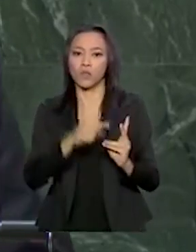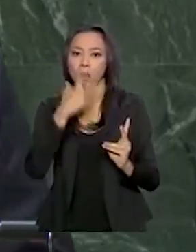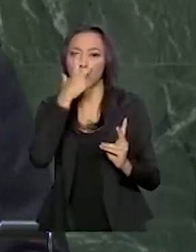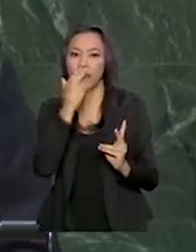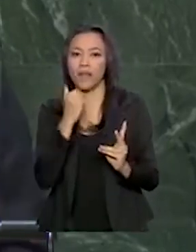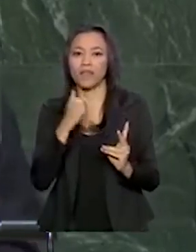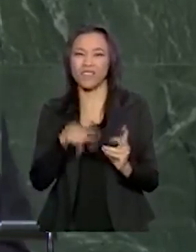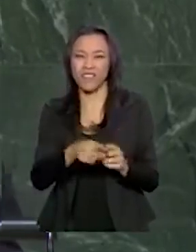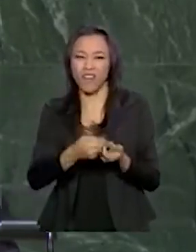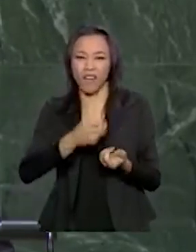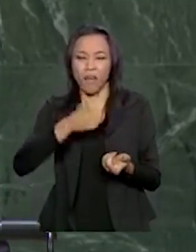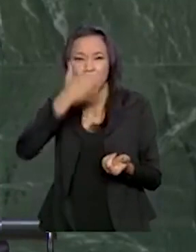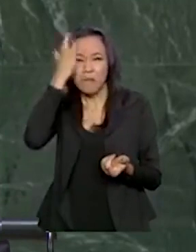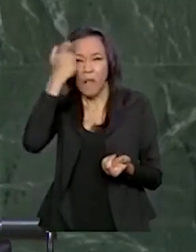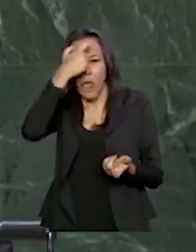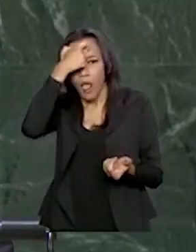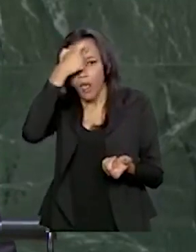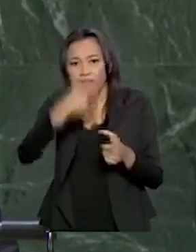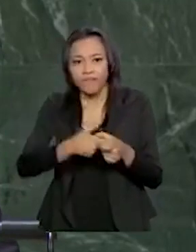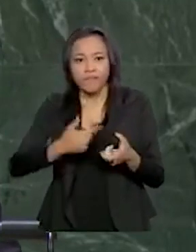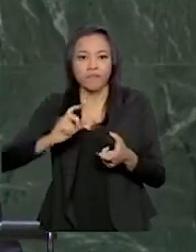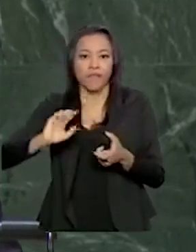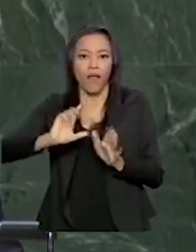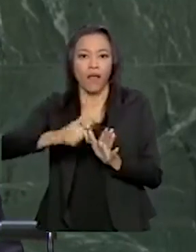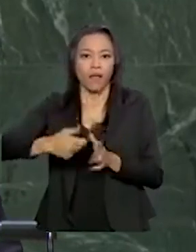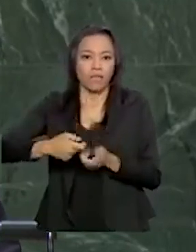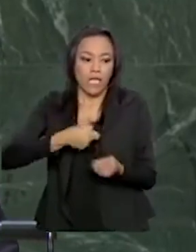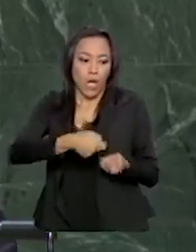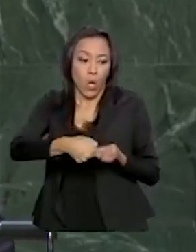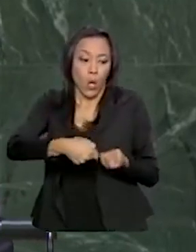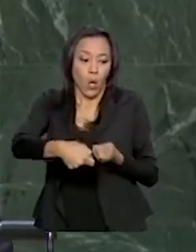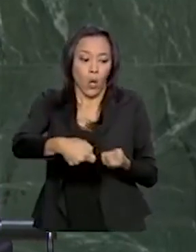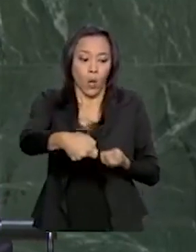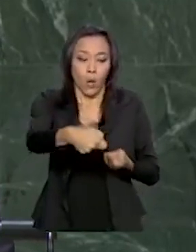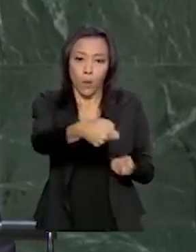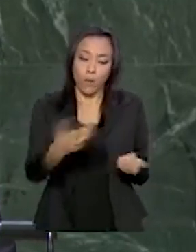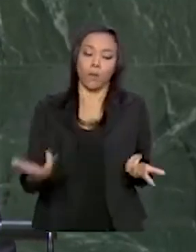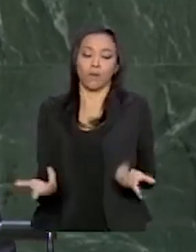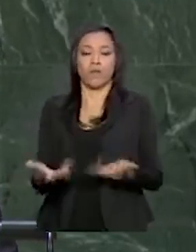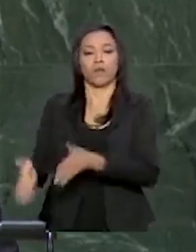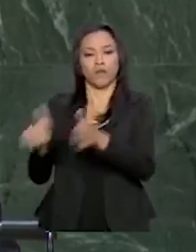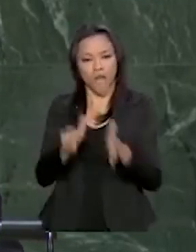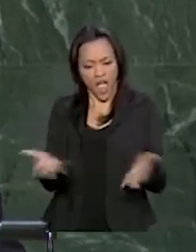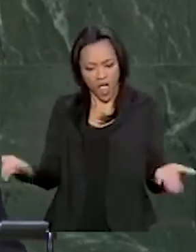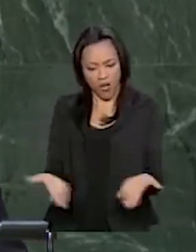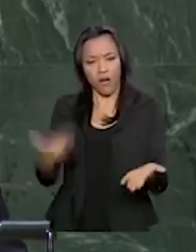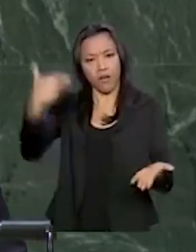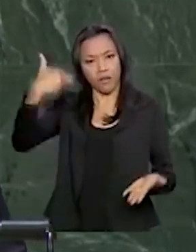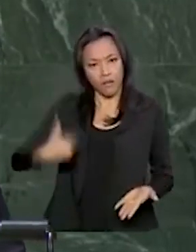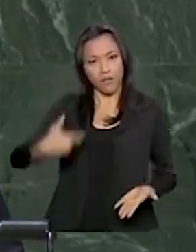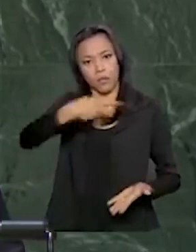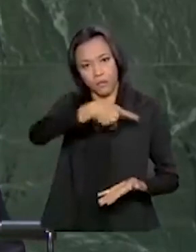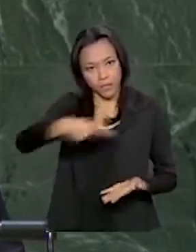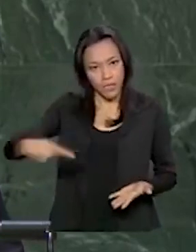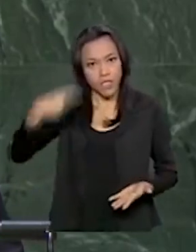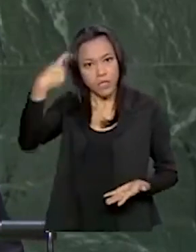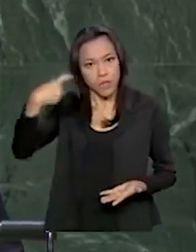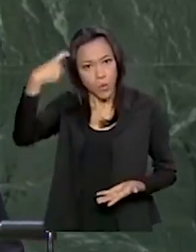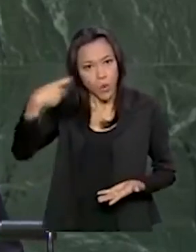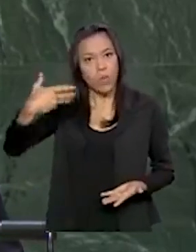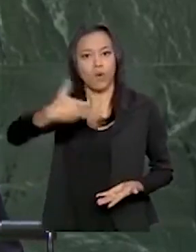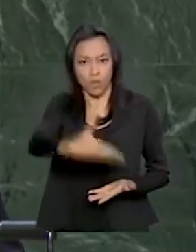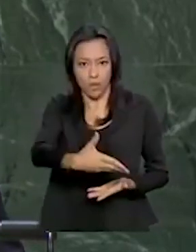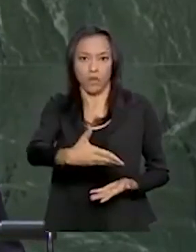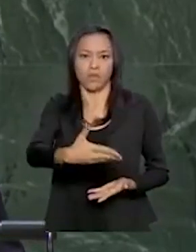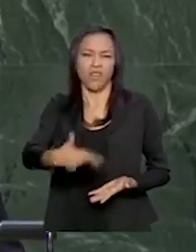cavernas. O Brasil agora tem um presidente que se preocupa com aqueles que lá estavam antes da